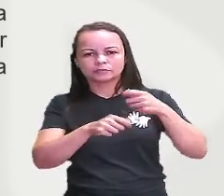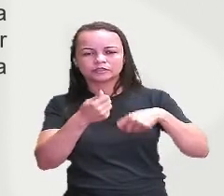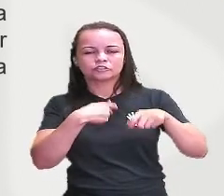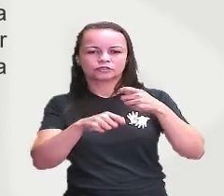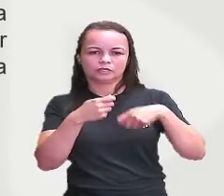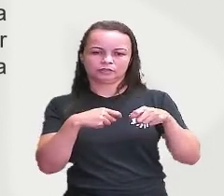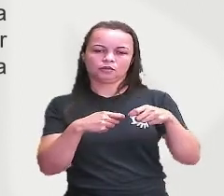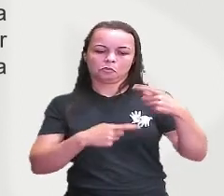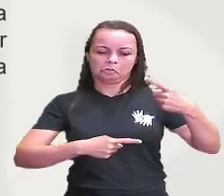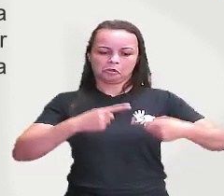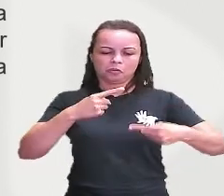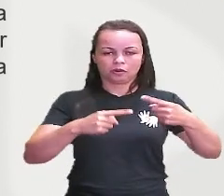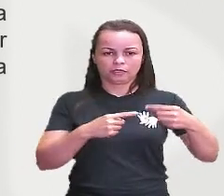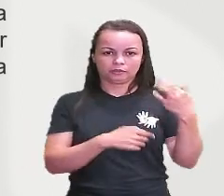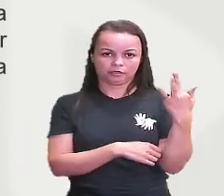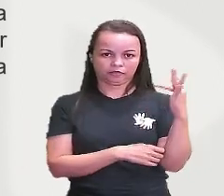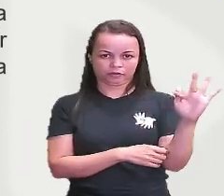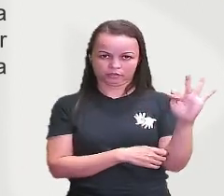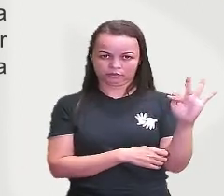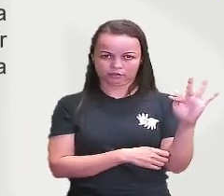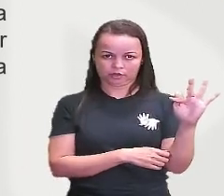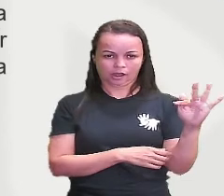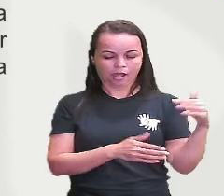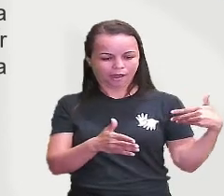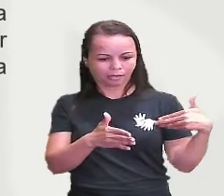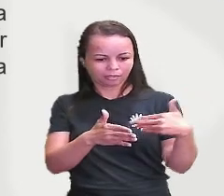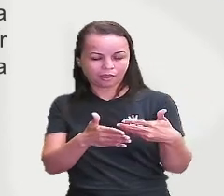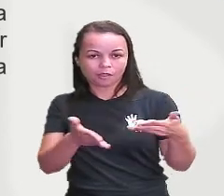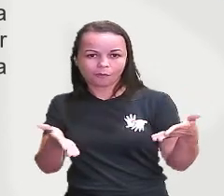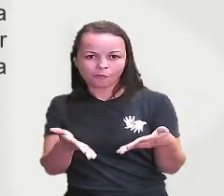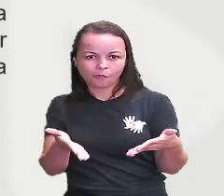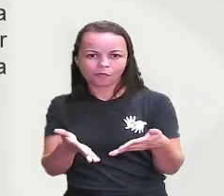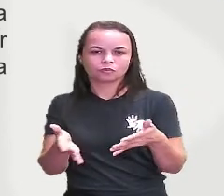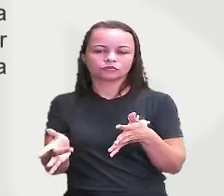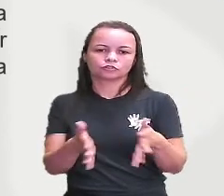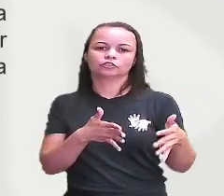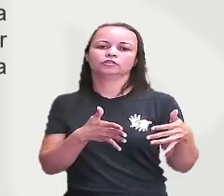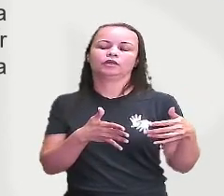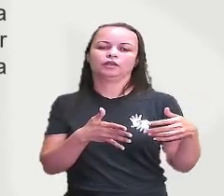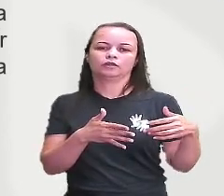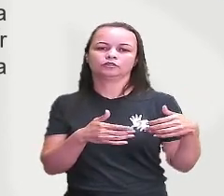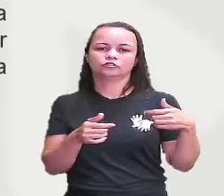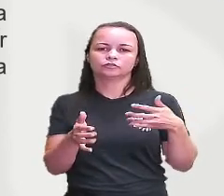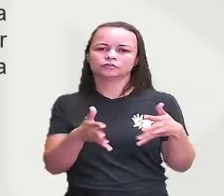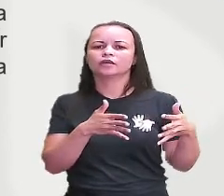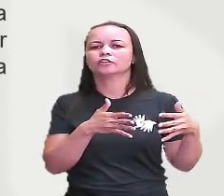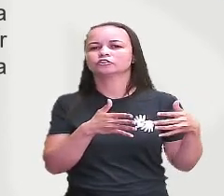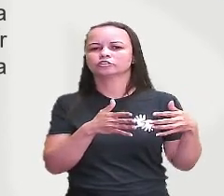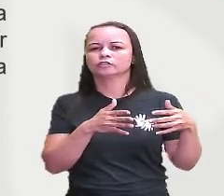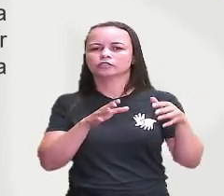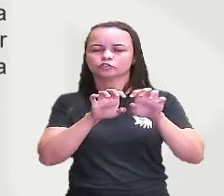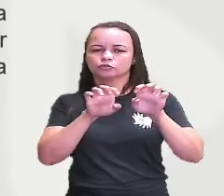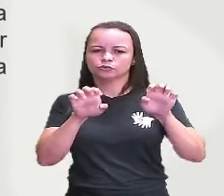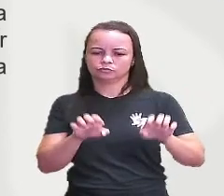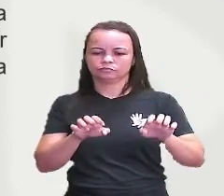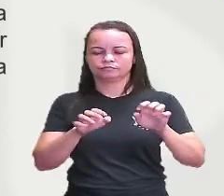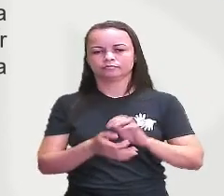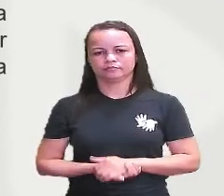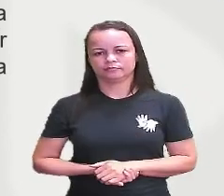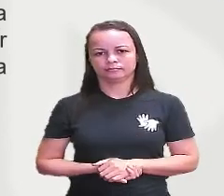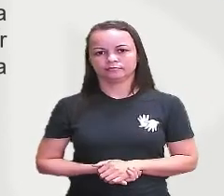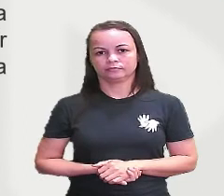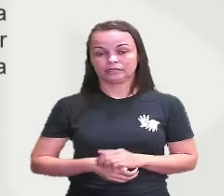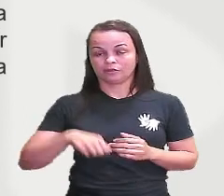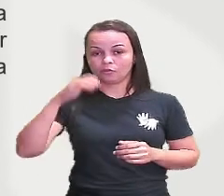até hoje ela esteja consolidada ou esteja estruturada o Brasil como eu disse a vocês